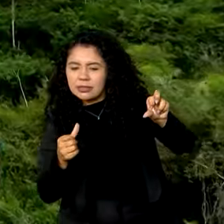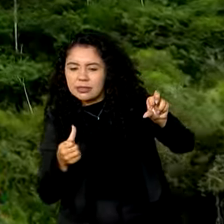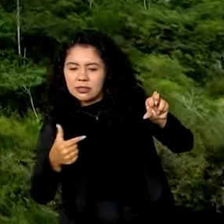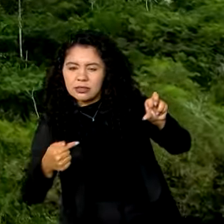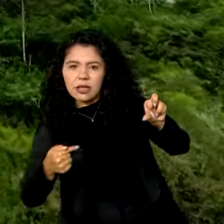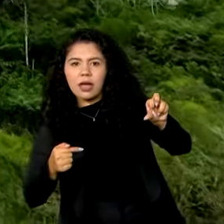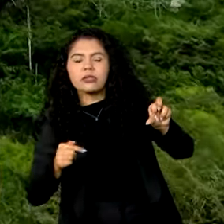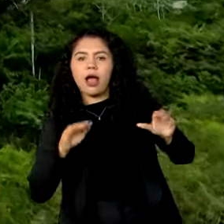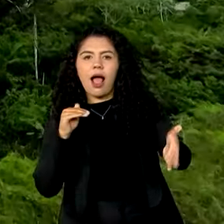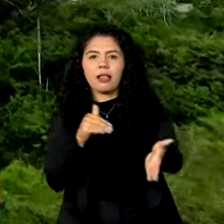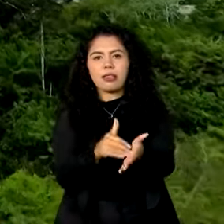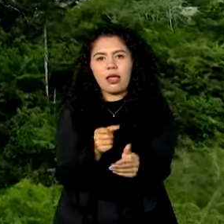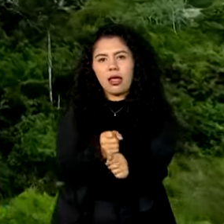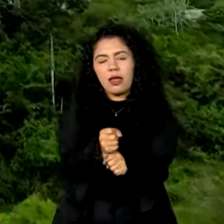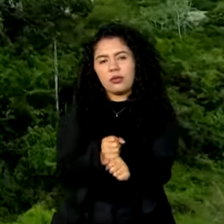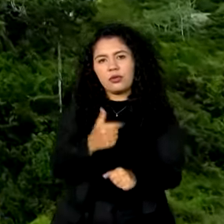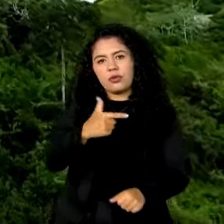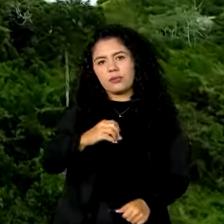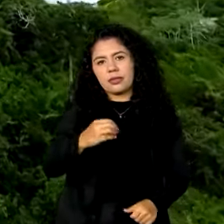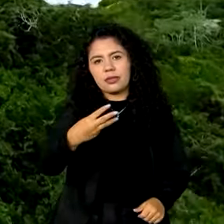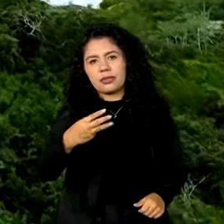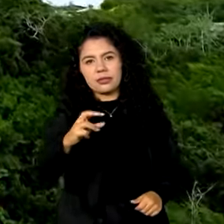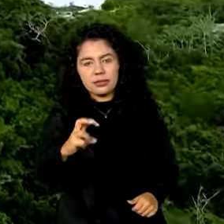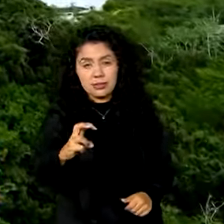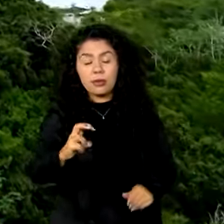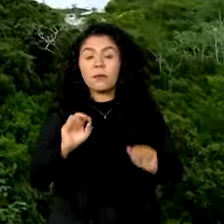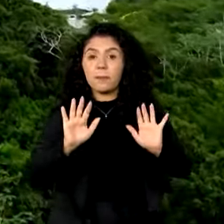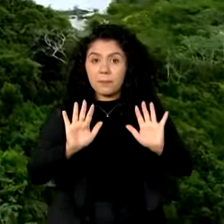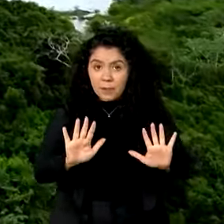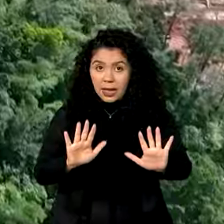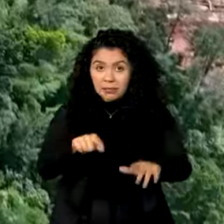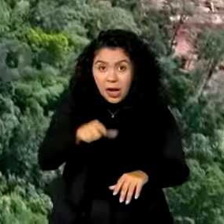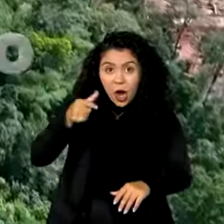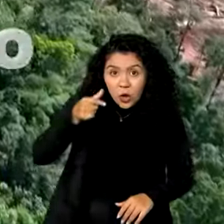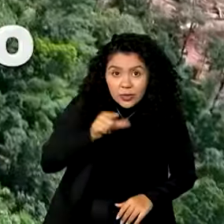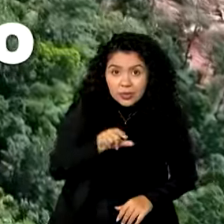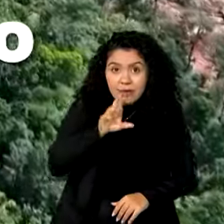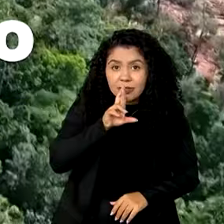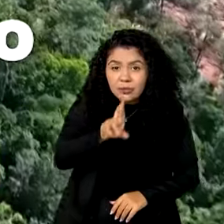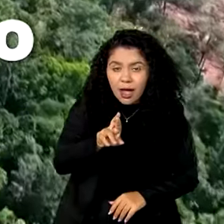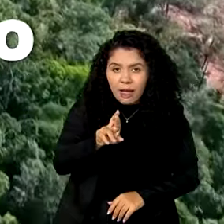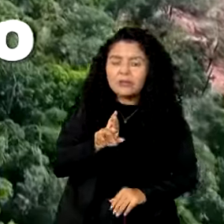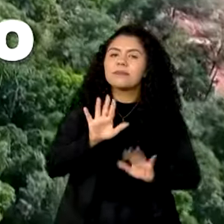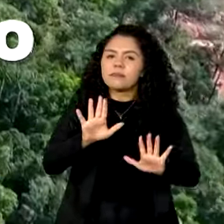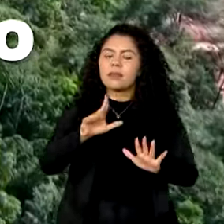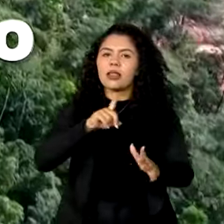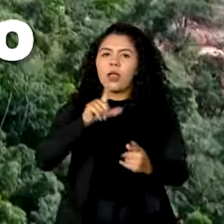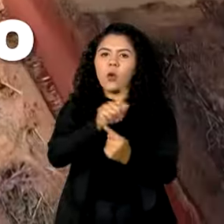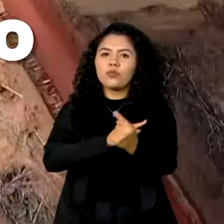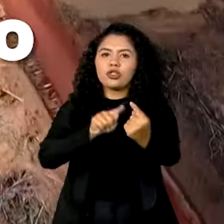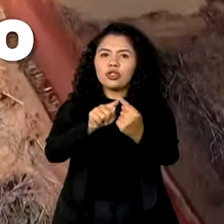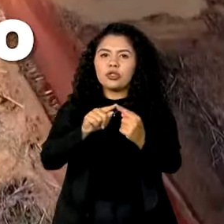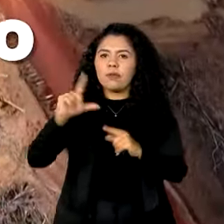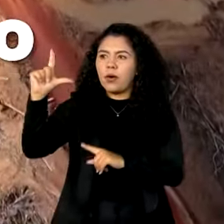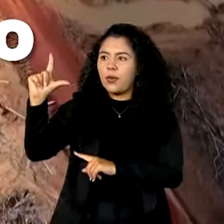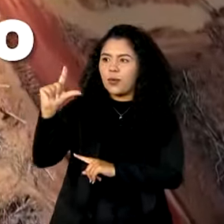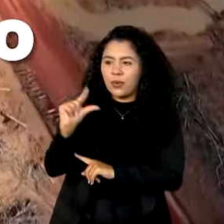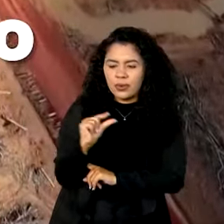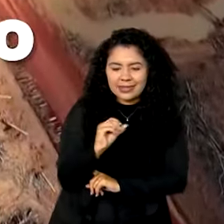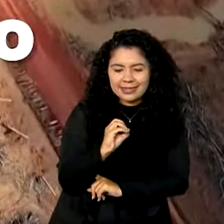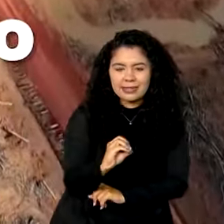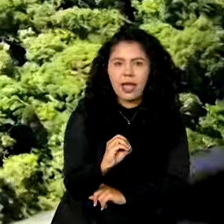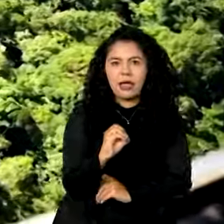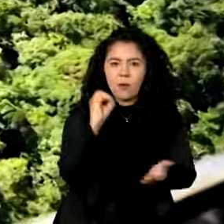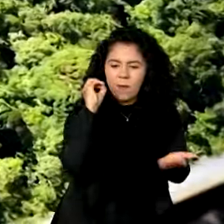até 2035. Para chegar a esse número, o país tem como meta zerar o desmatamento até